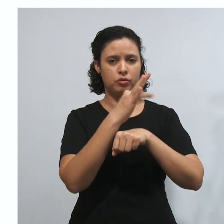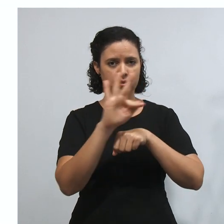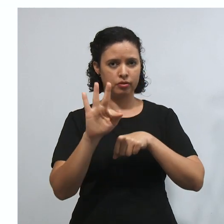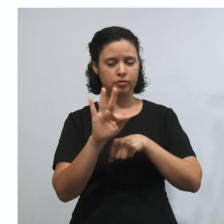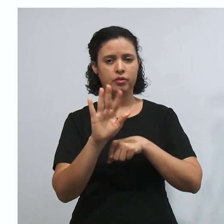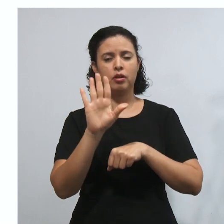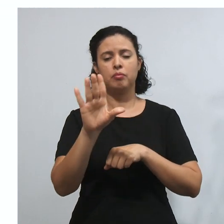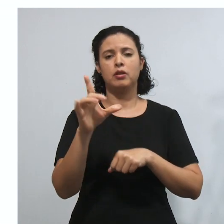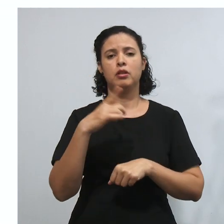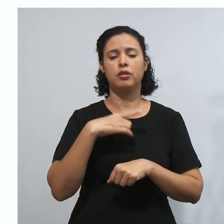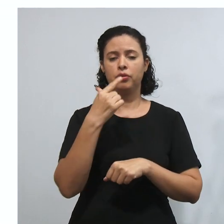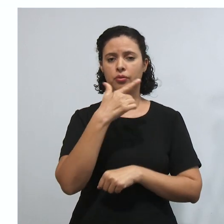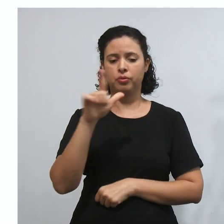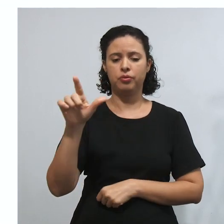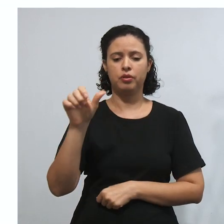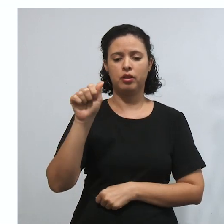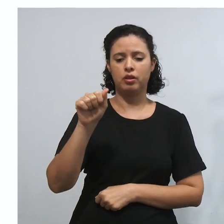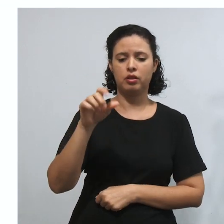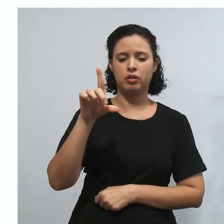ADPF também,